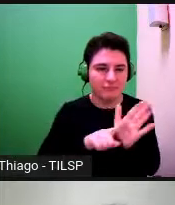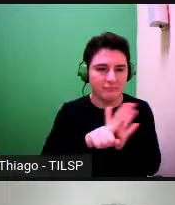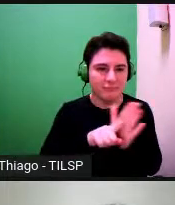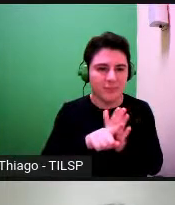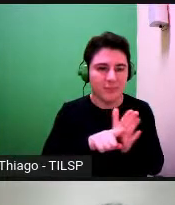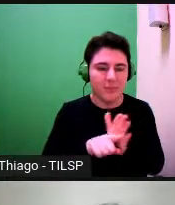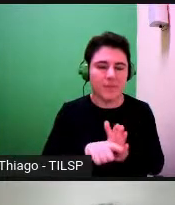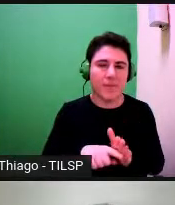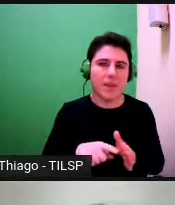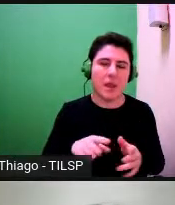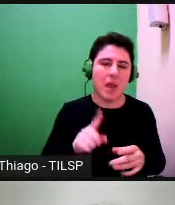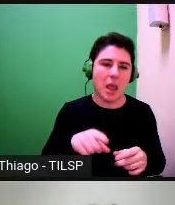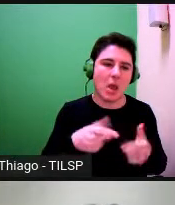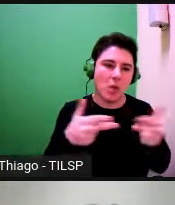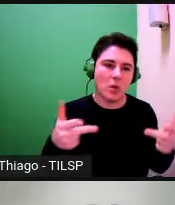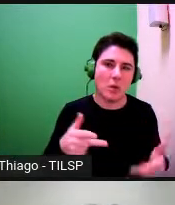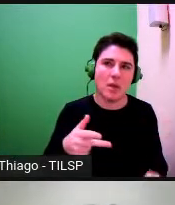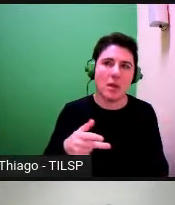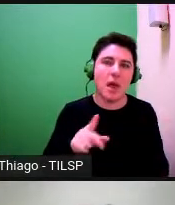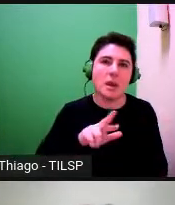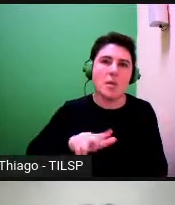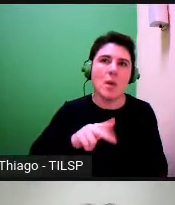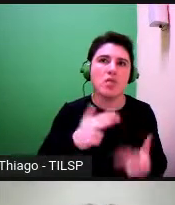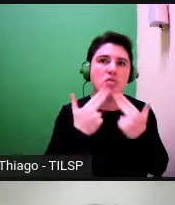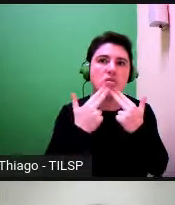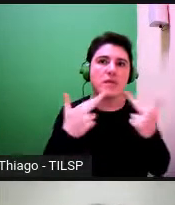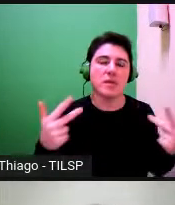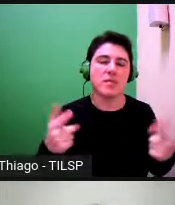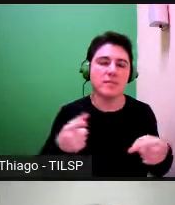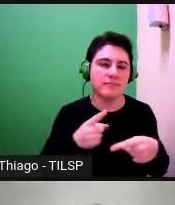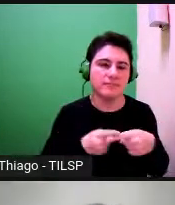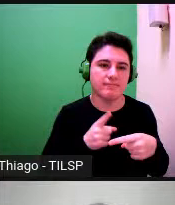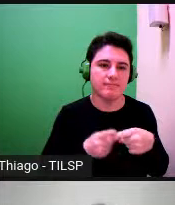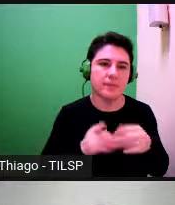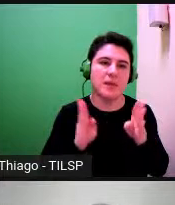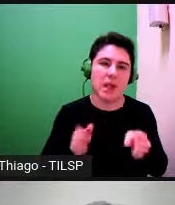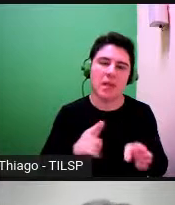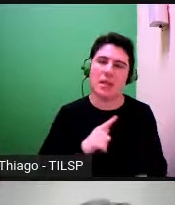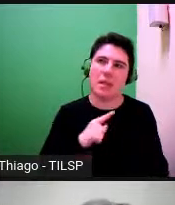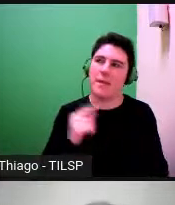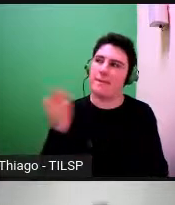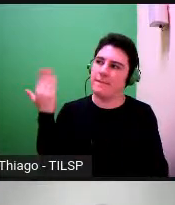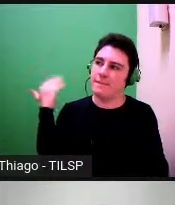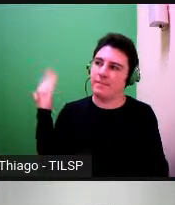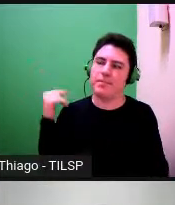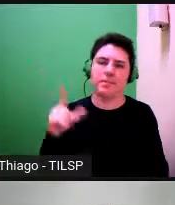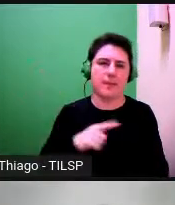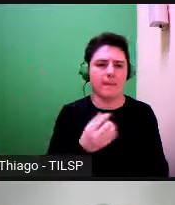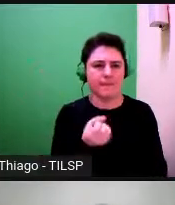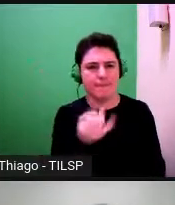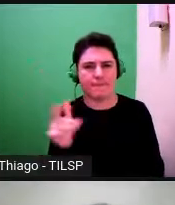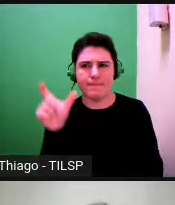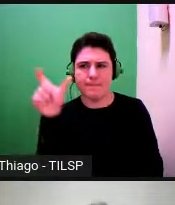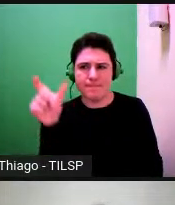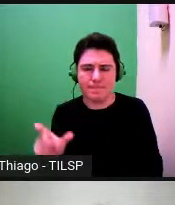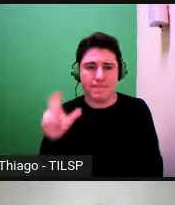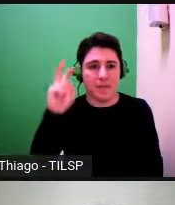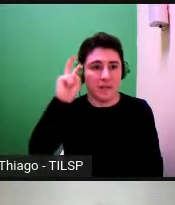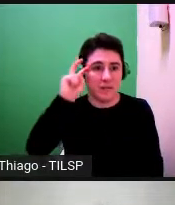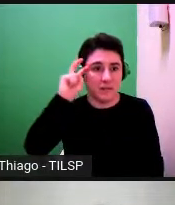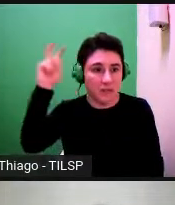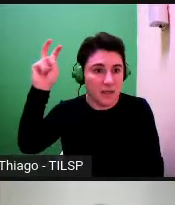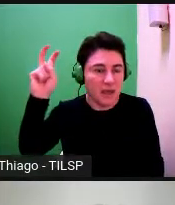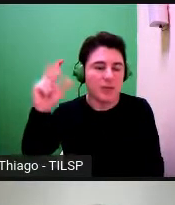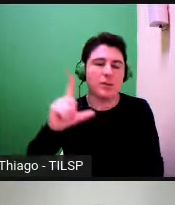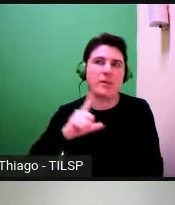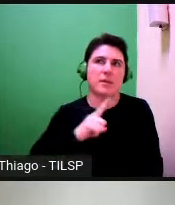já conhecido não é uma novidade em si mesma em geral há alguns gênios há algumas cabeças geniais há